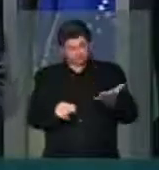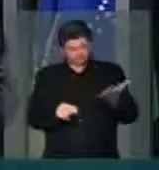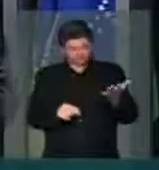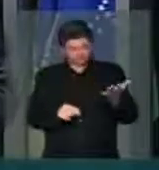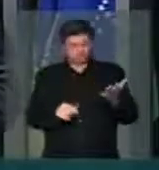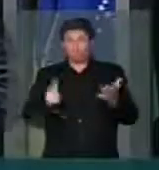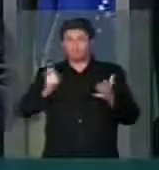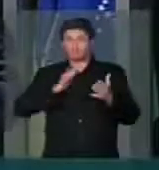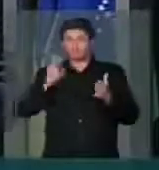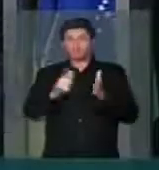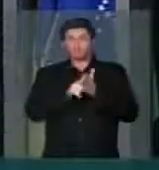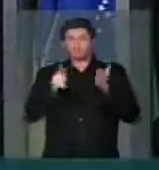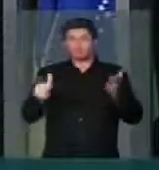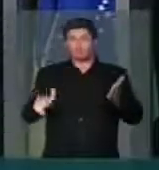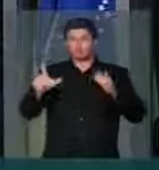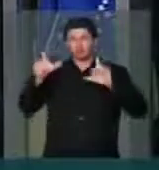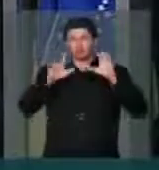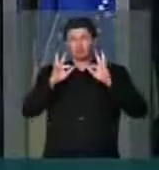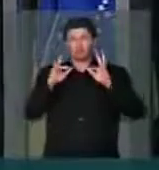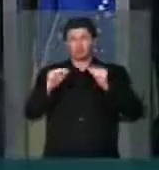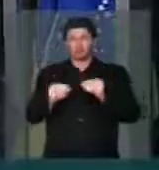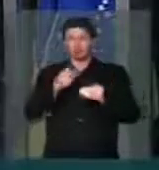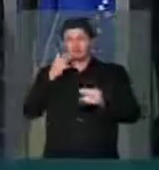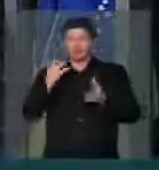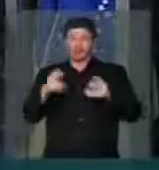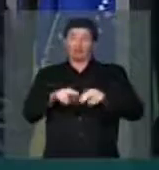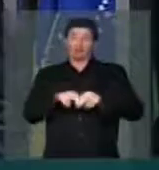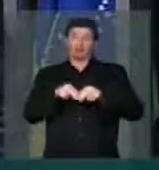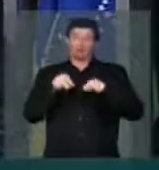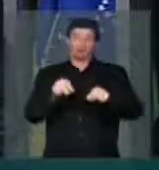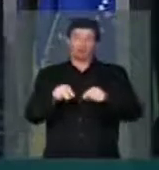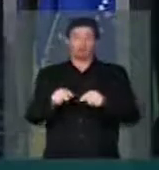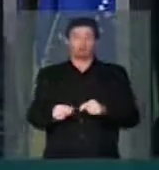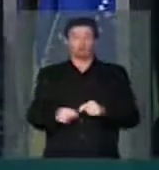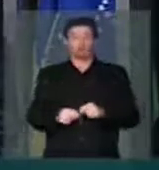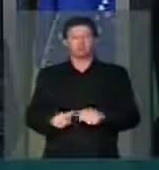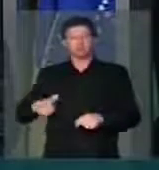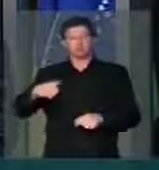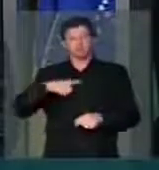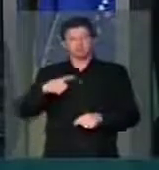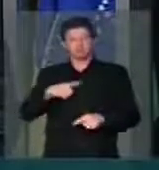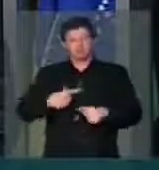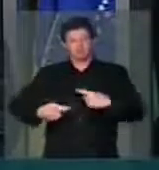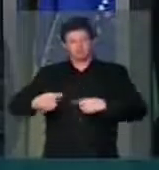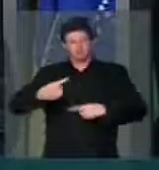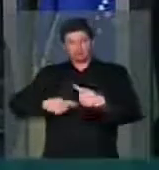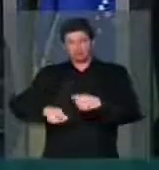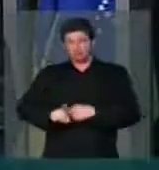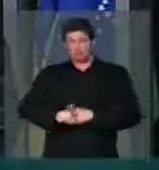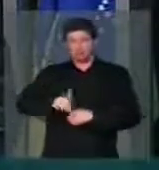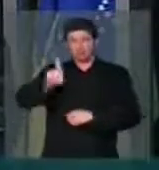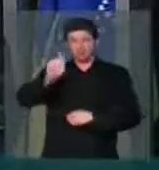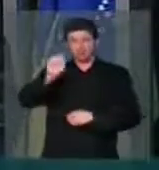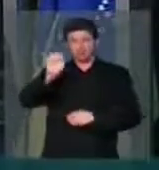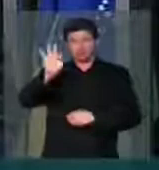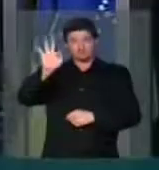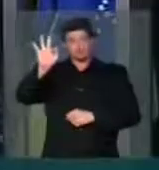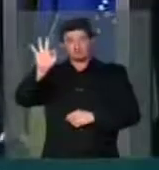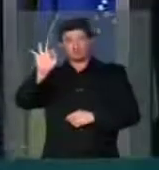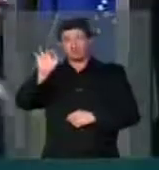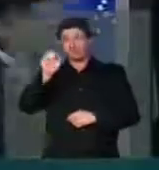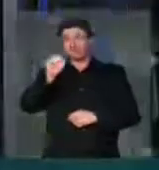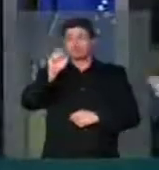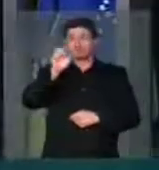está em todos os jornais e dizer que, por isso mesmo, existe, tramitando no Tribunal Superior Eleitoral,